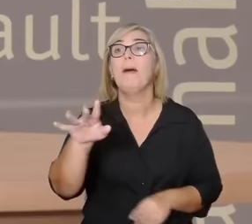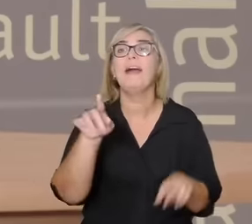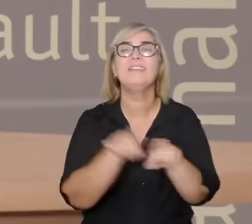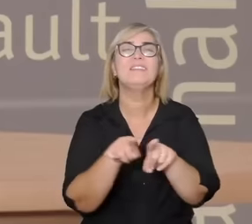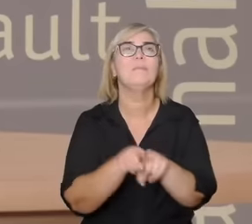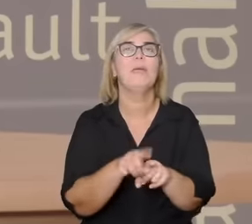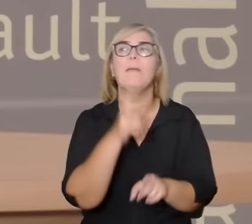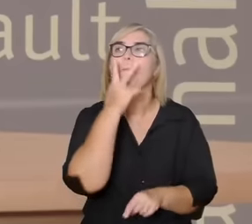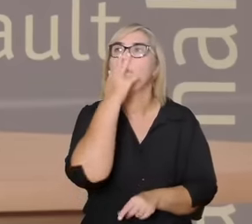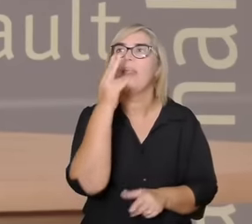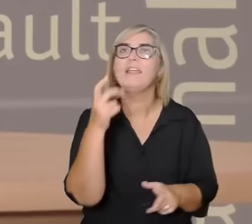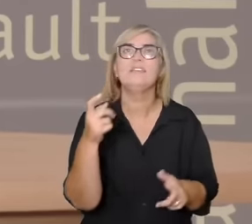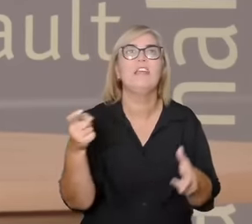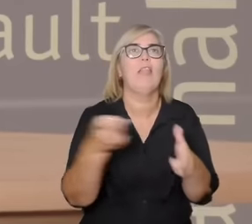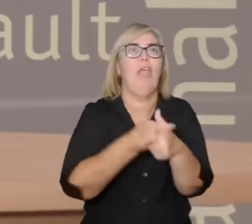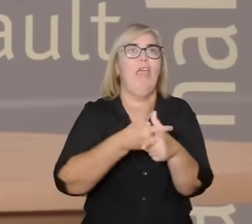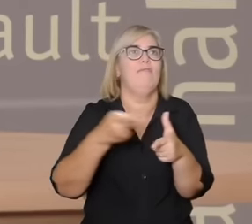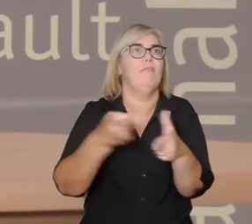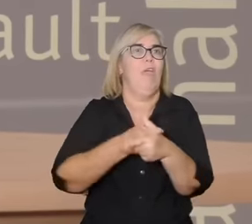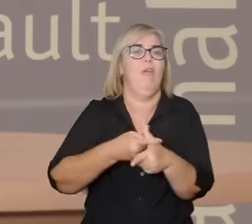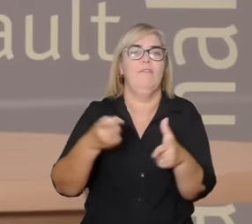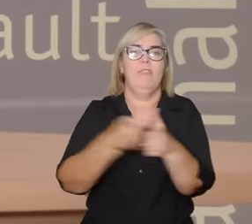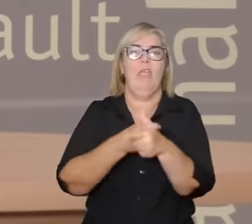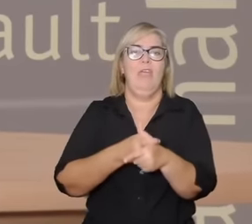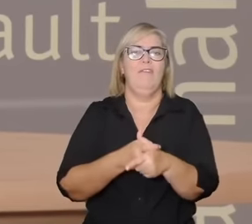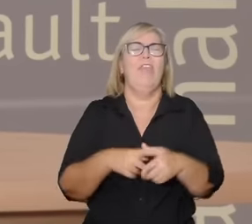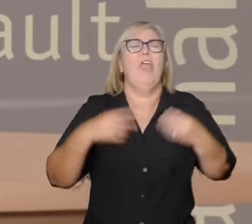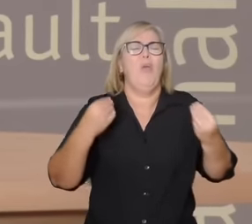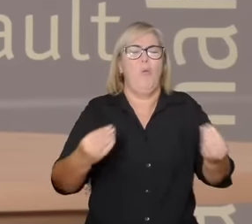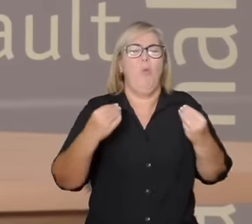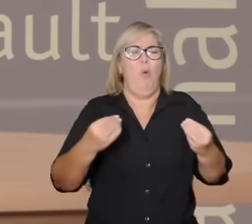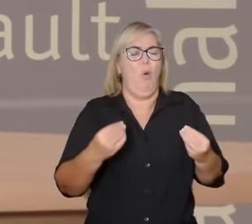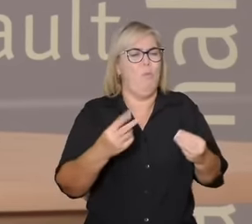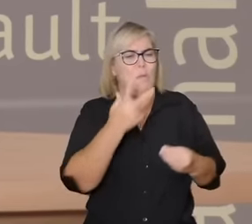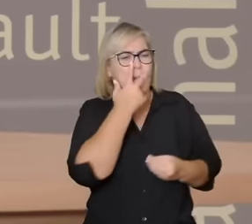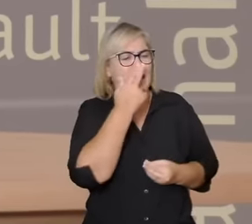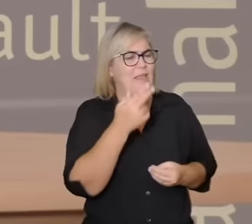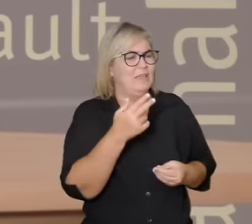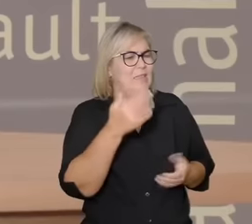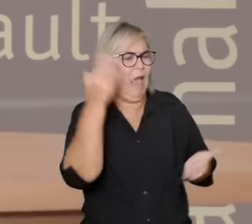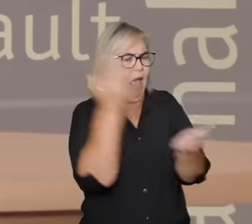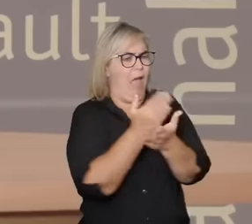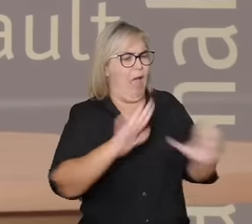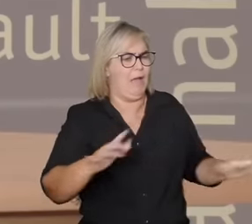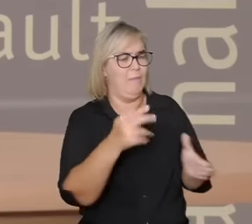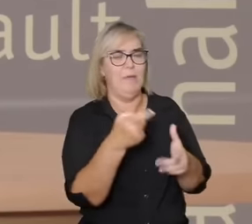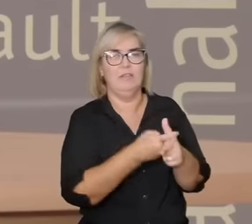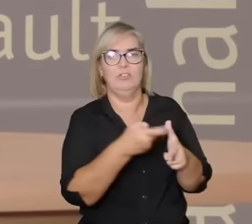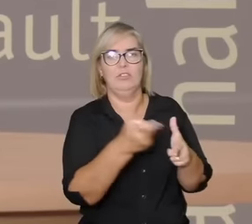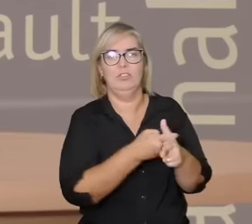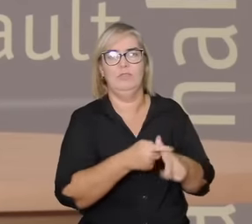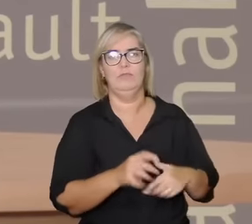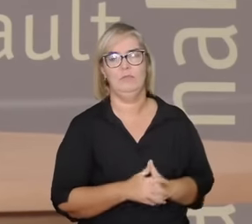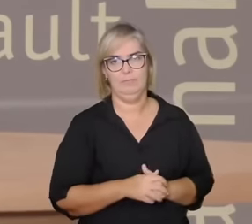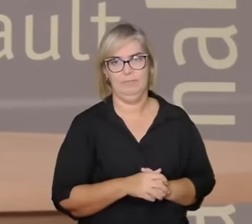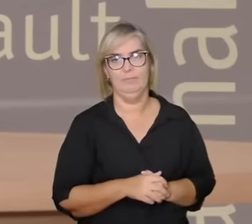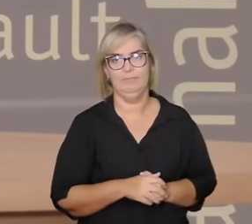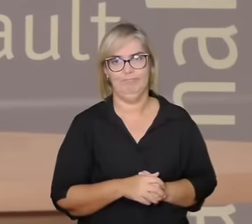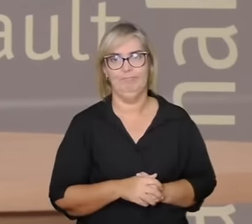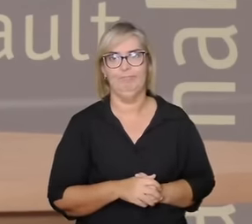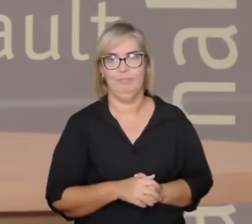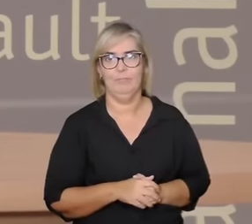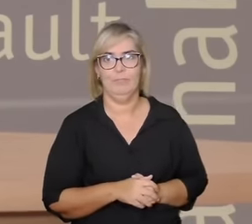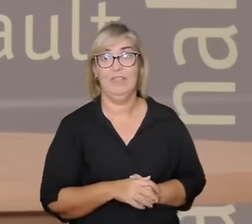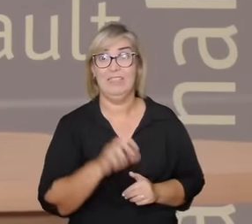dívida como se livrar de uma dívida e a lógica da dívida ou seja na